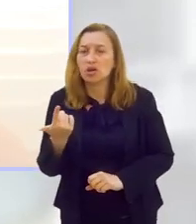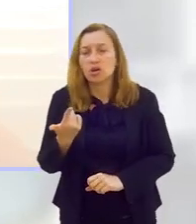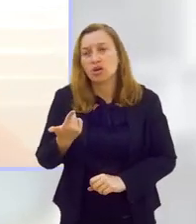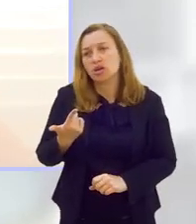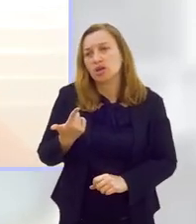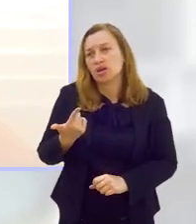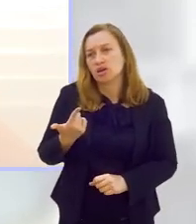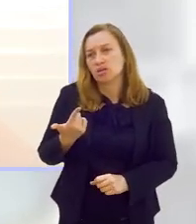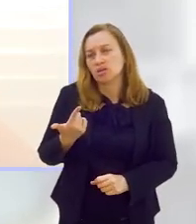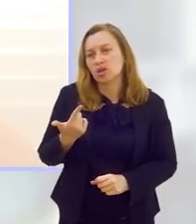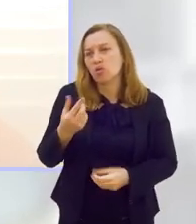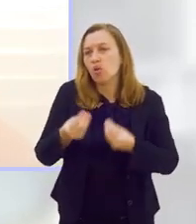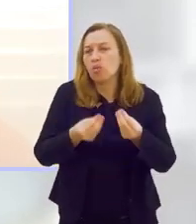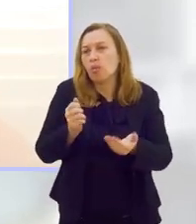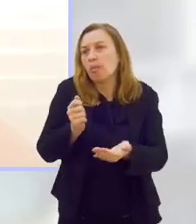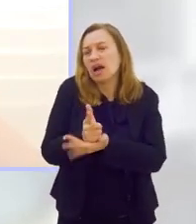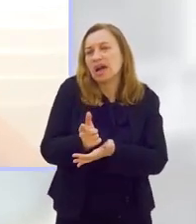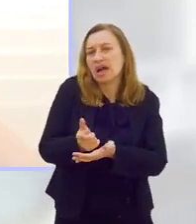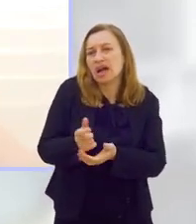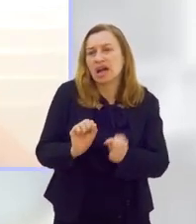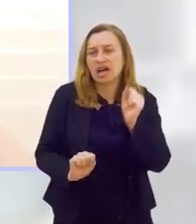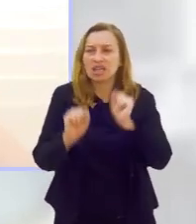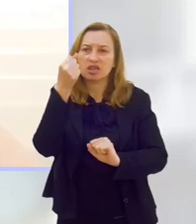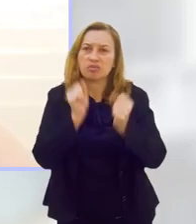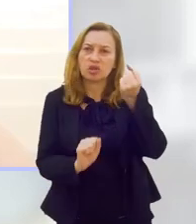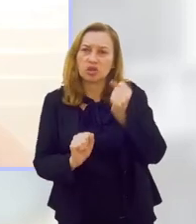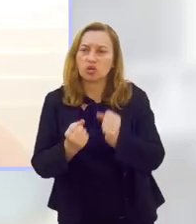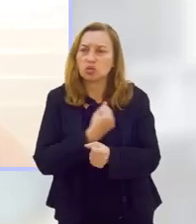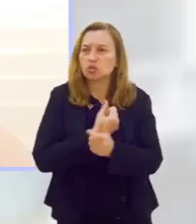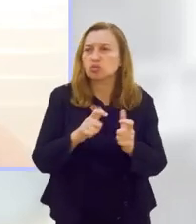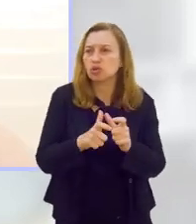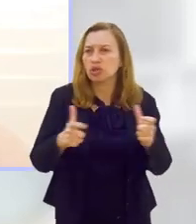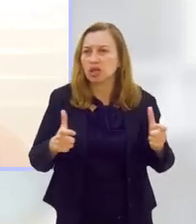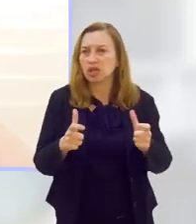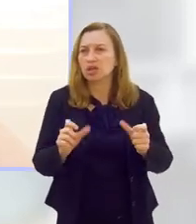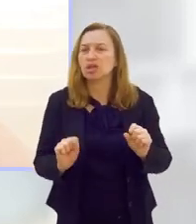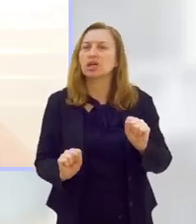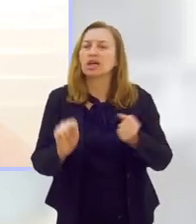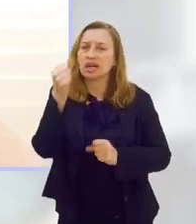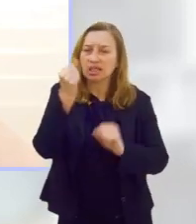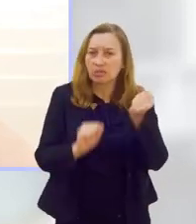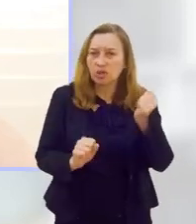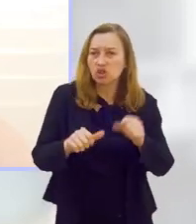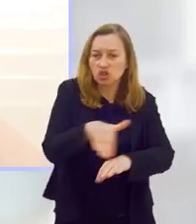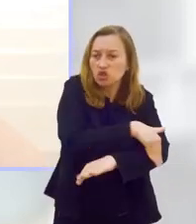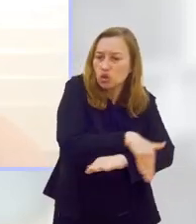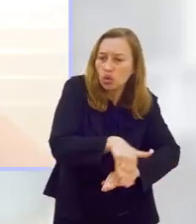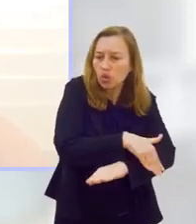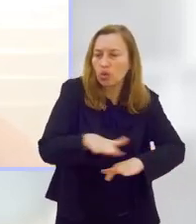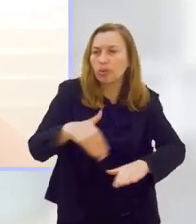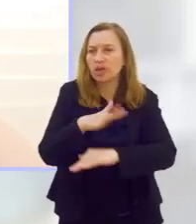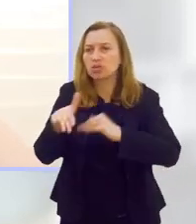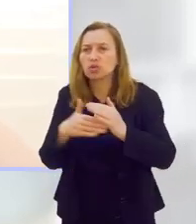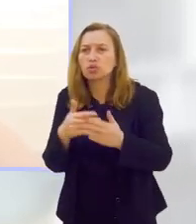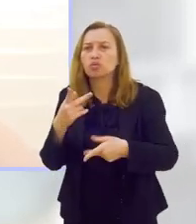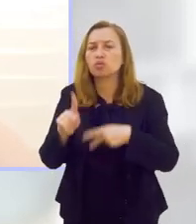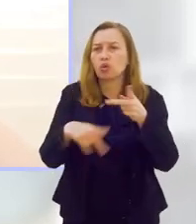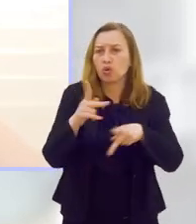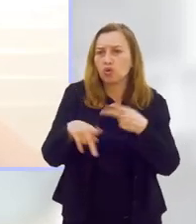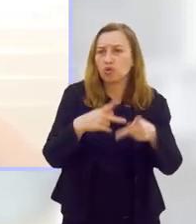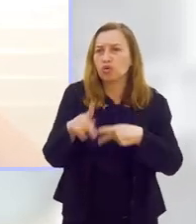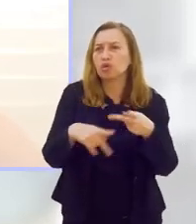condições financeiras, né? Fornecer aumentar o número daquelas academias de rua para toda a